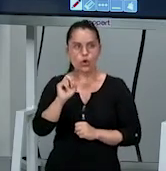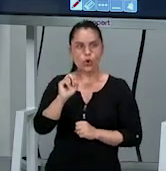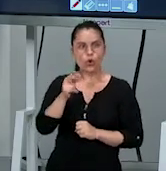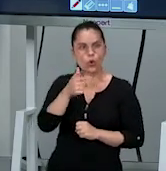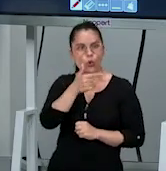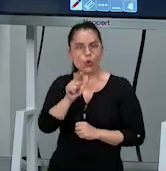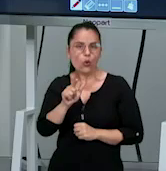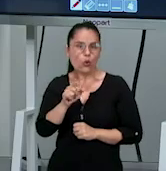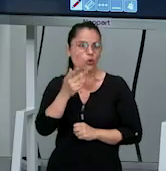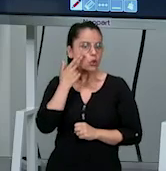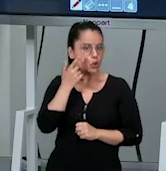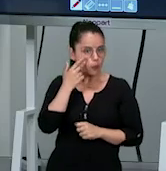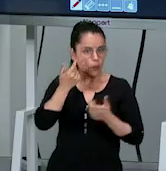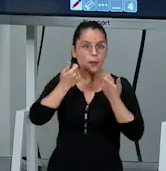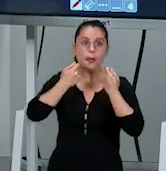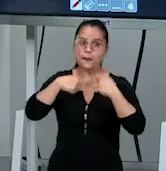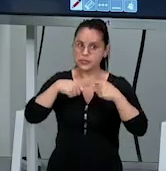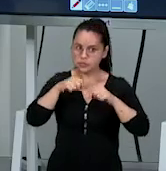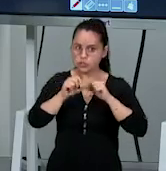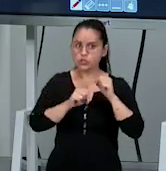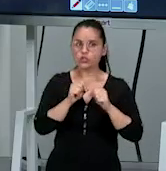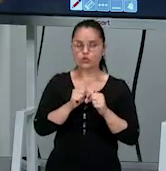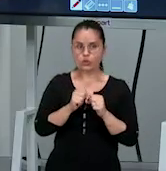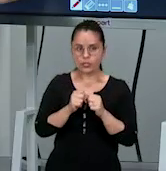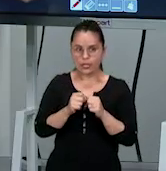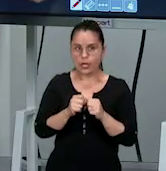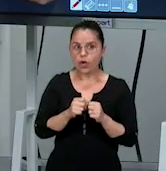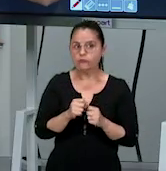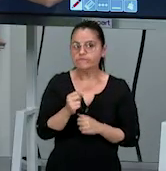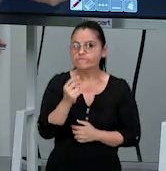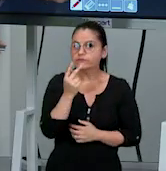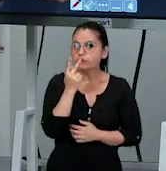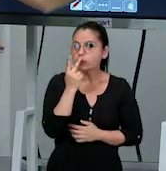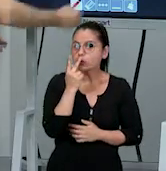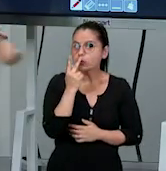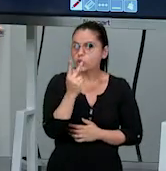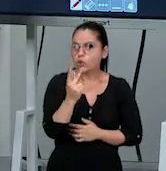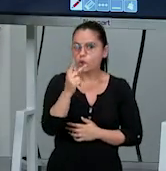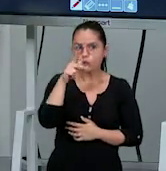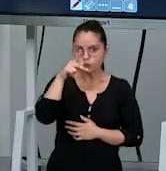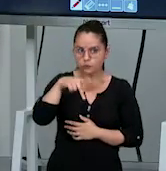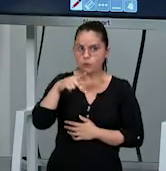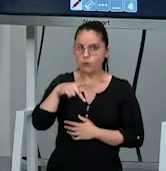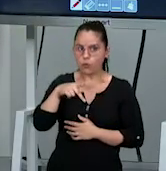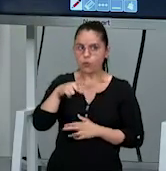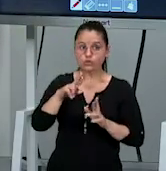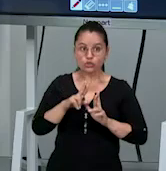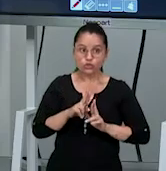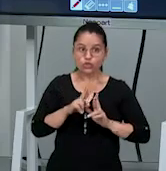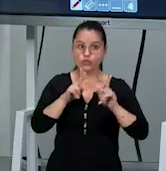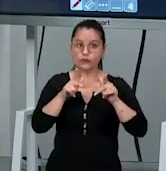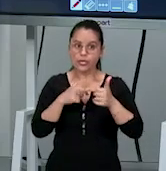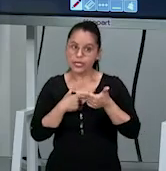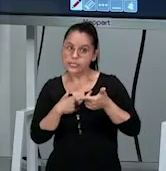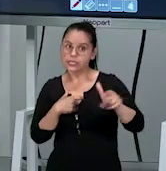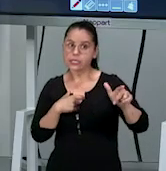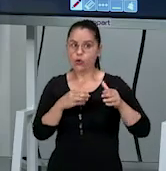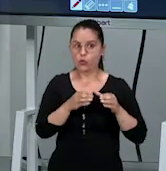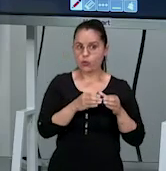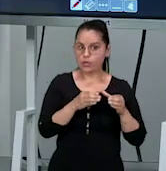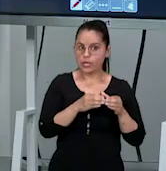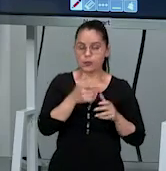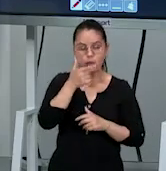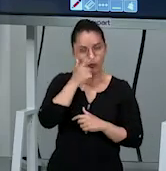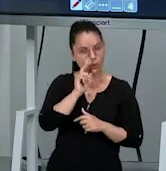normais, é necessário que uma equipe tenha pelo menos, olha aqui, dois pontos de diferença sobre a outra, pra